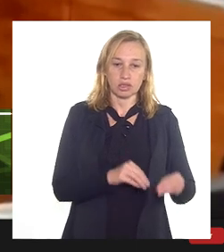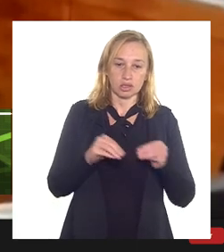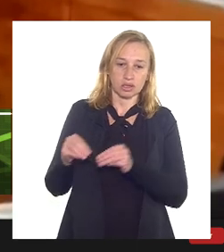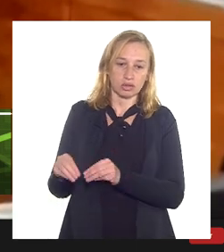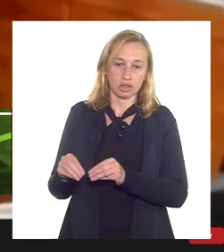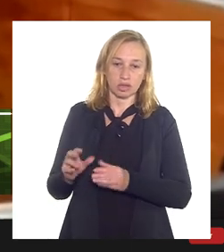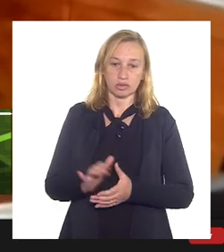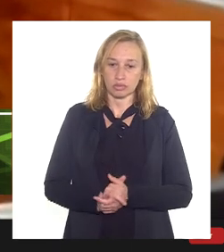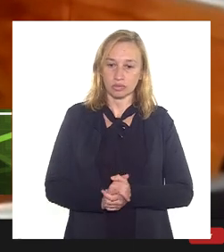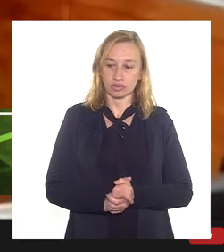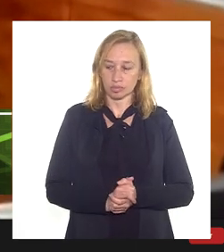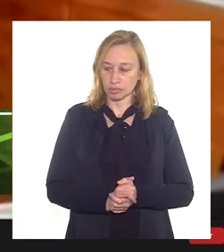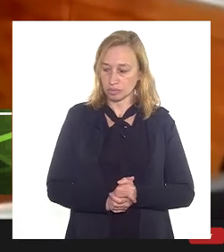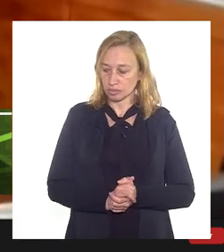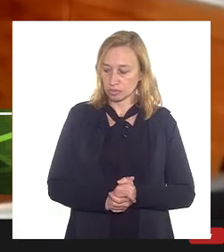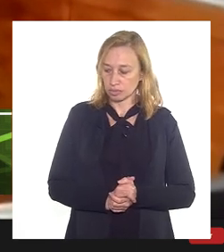passar